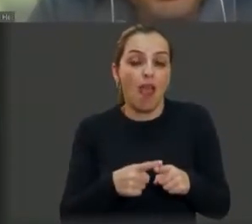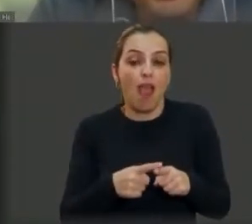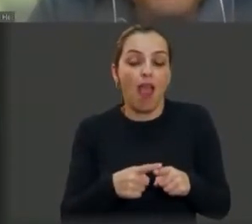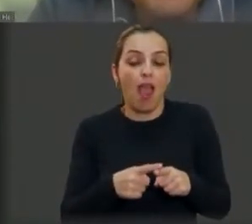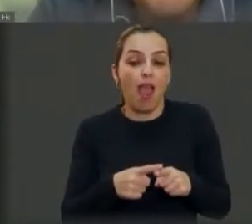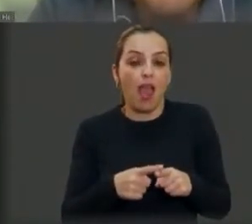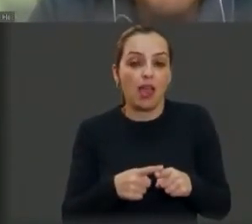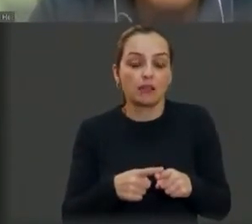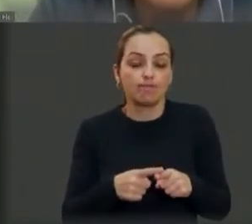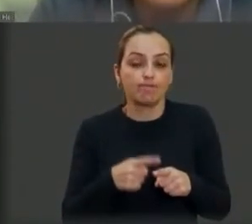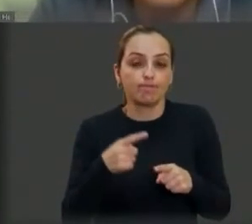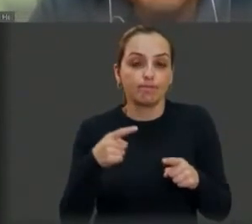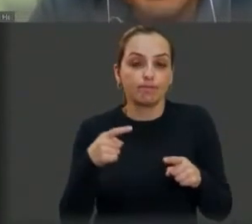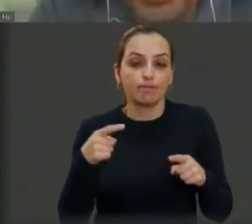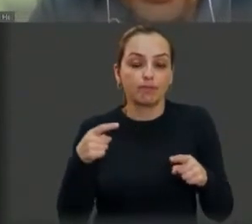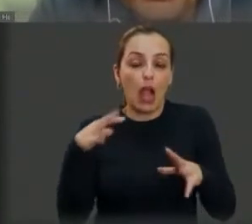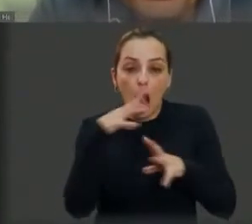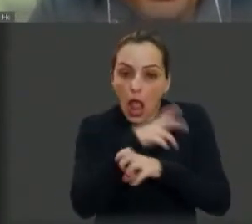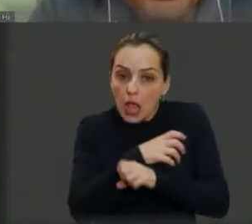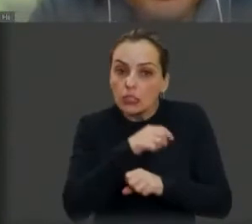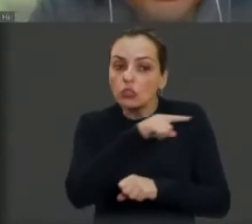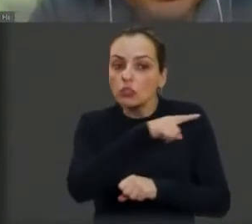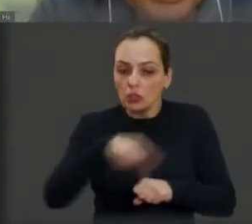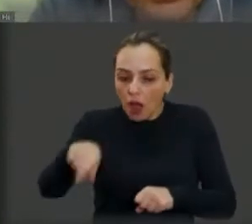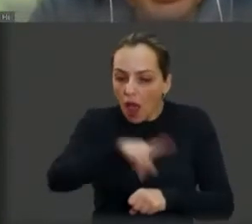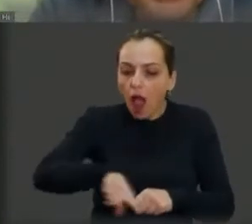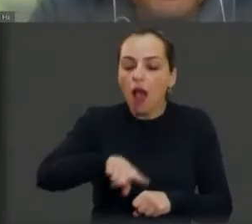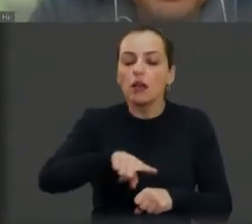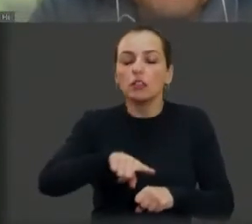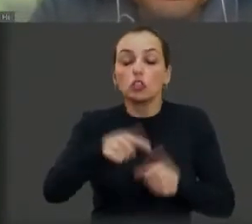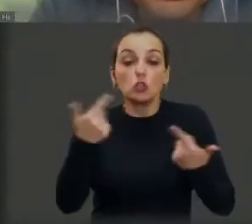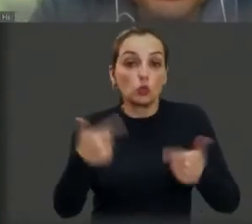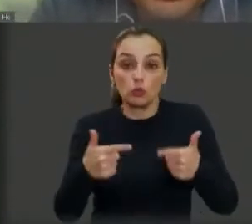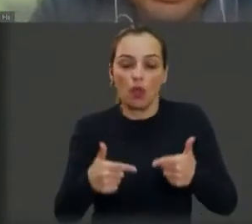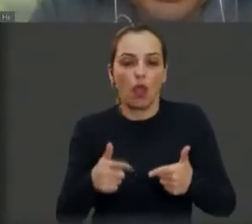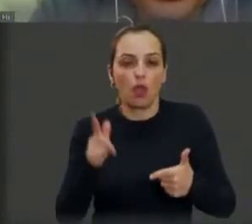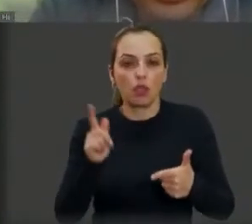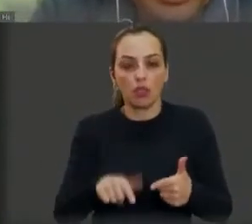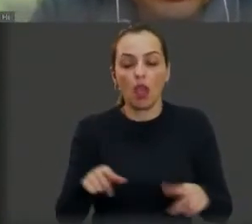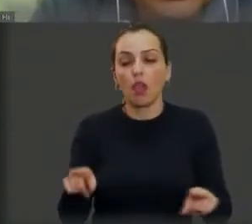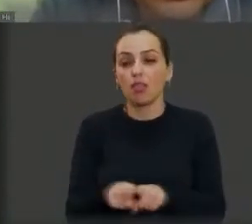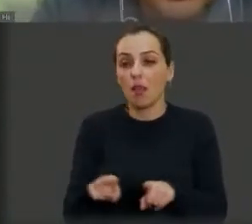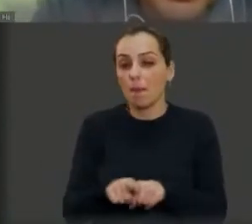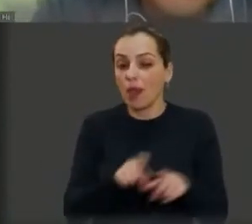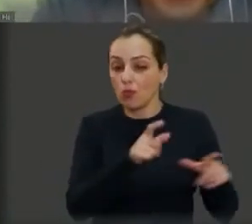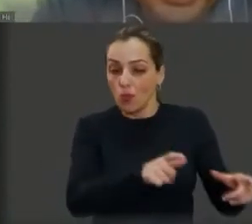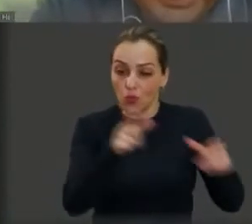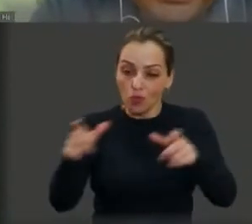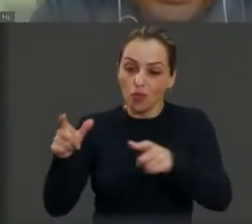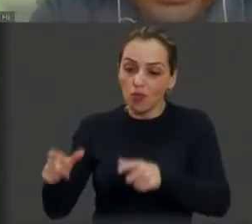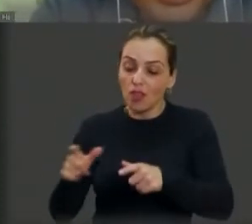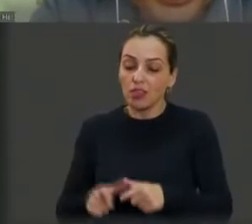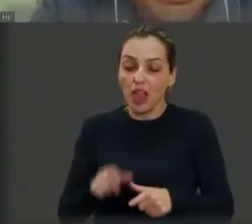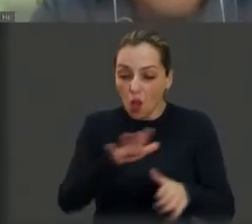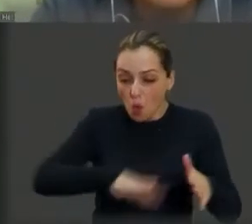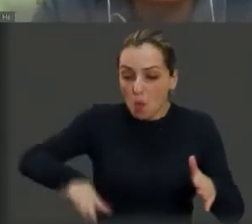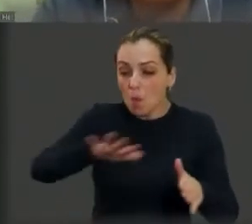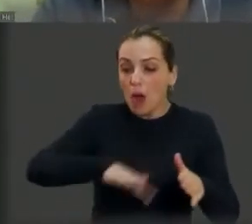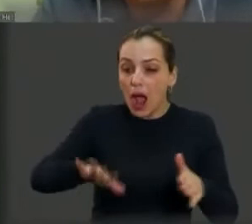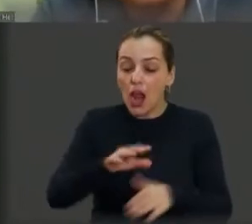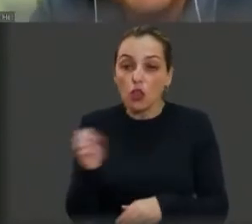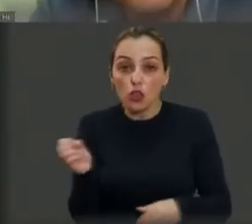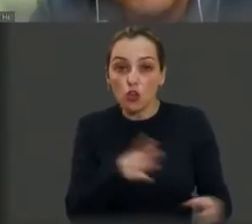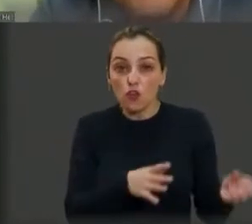Há o projeto para duas piscinas de biribó, para competições, o que tornaria o local um complexo moderno, que poderia